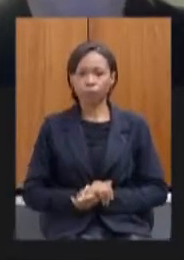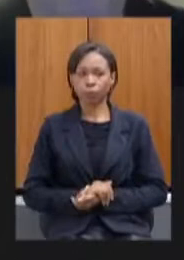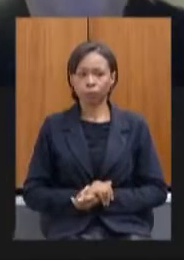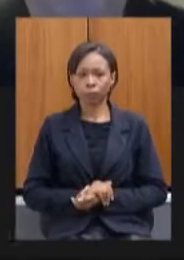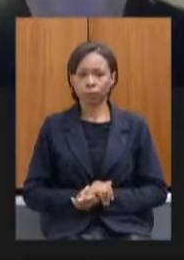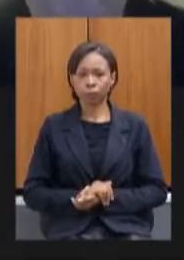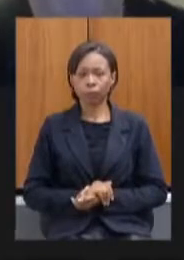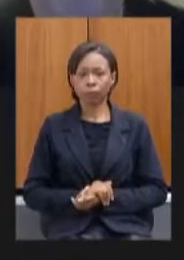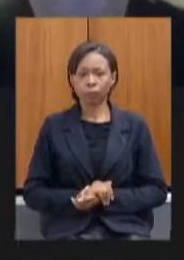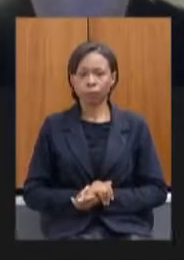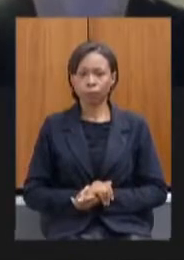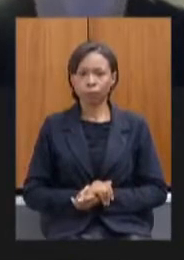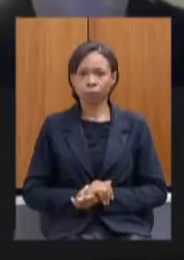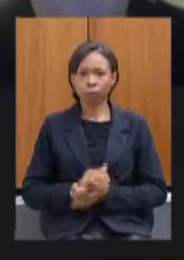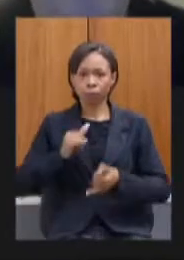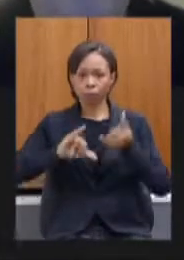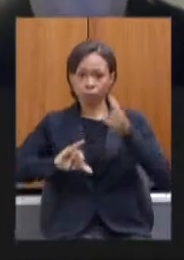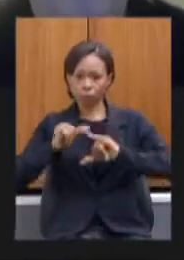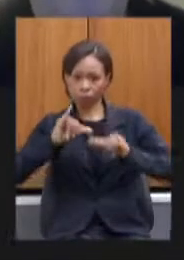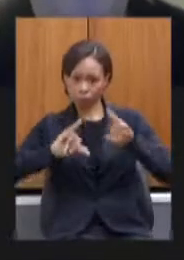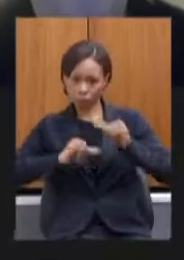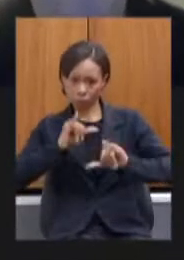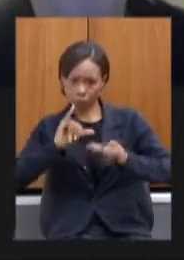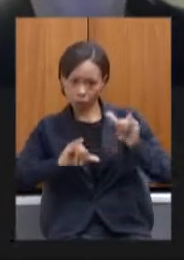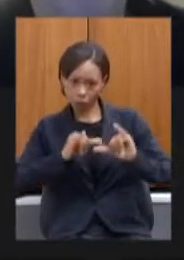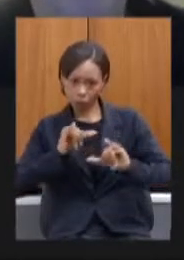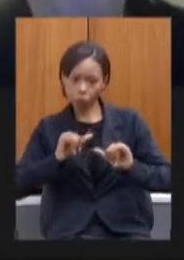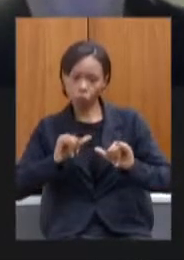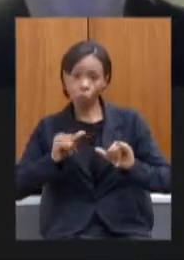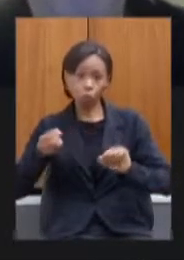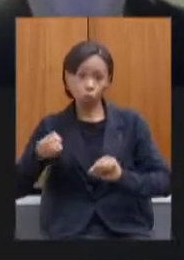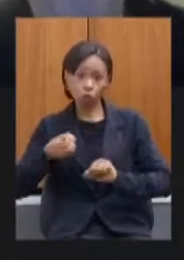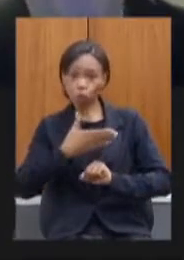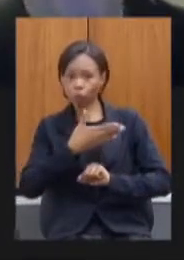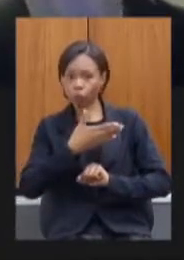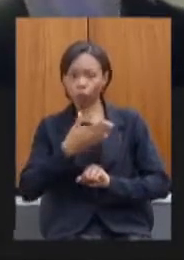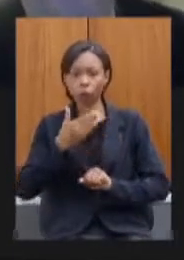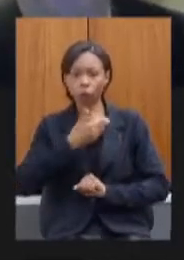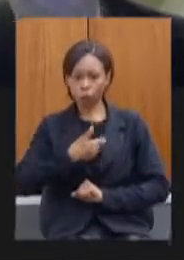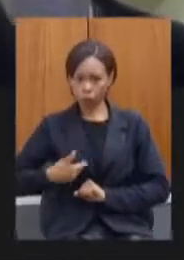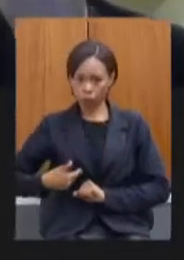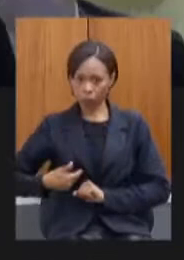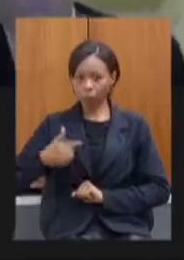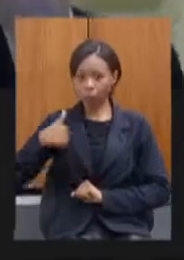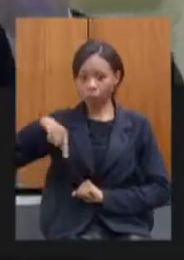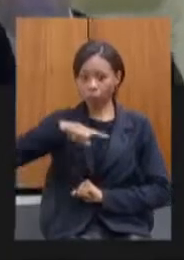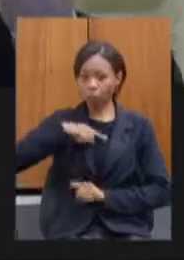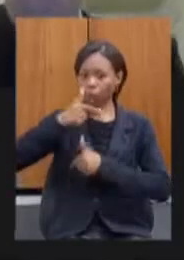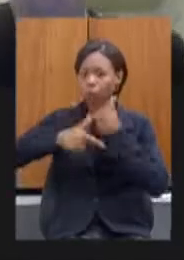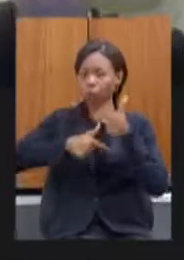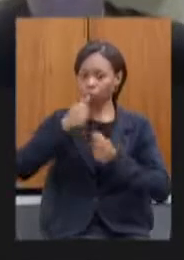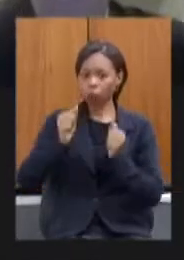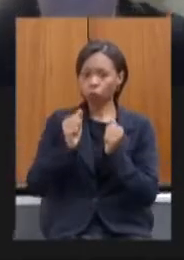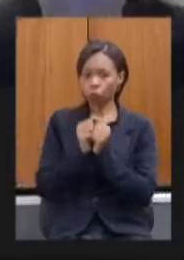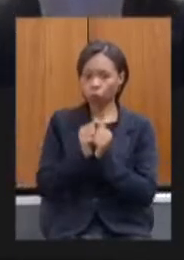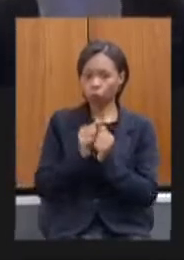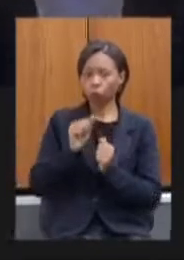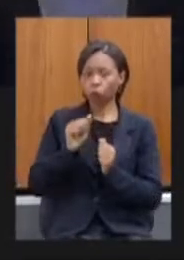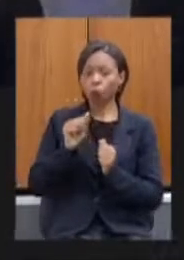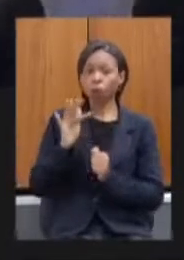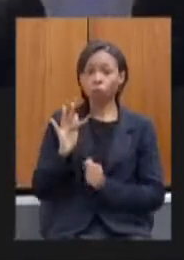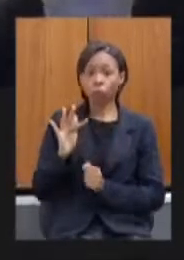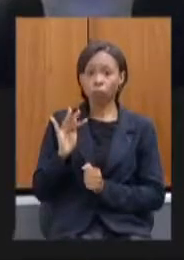laboratório de inovação do governo estamos trabalhando em conjunto com a fundação João Pinheiro para